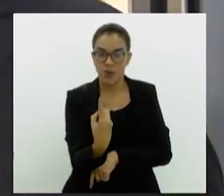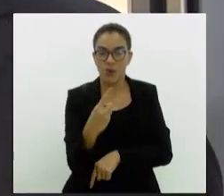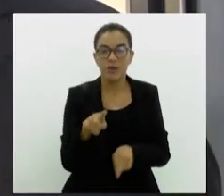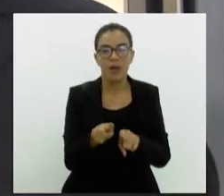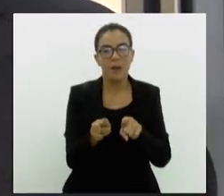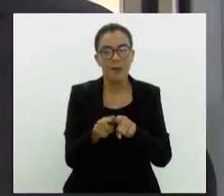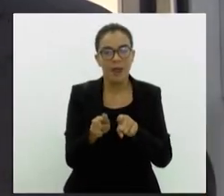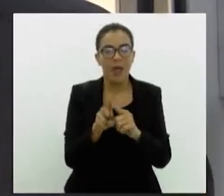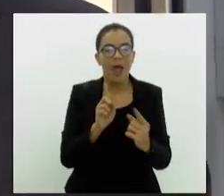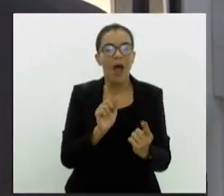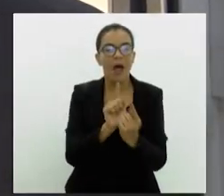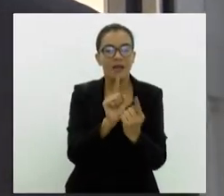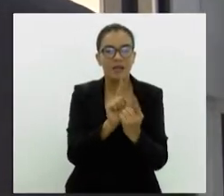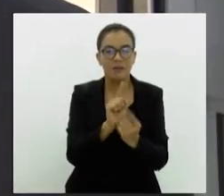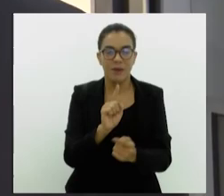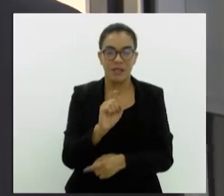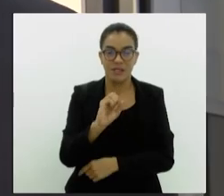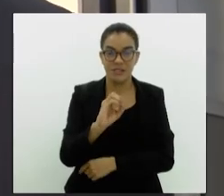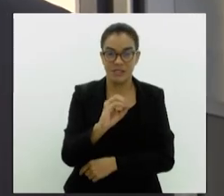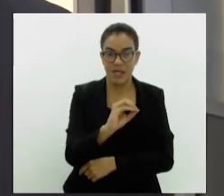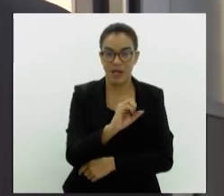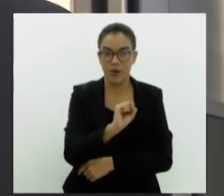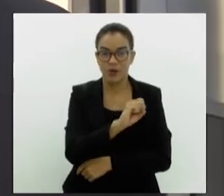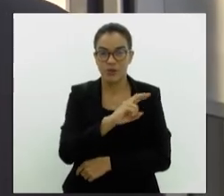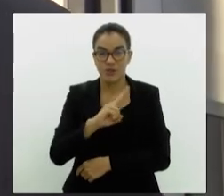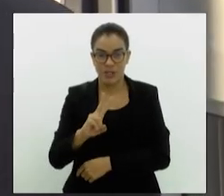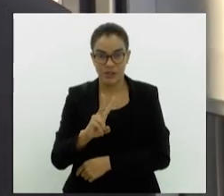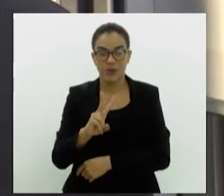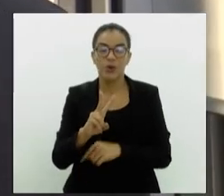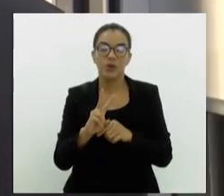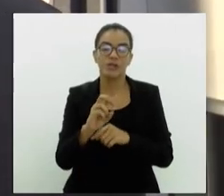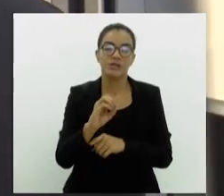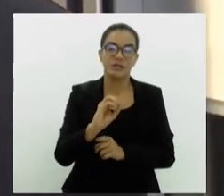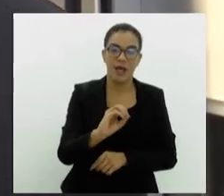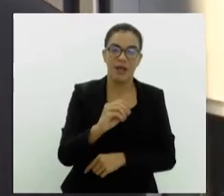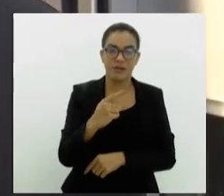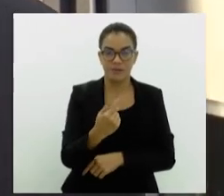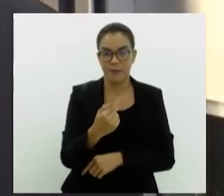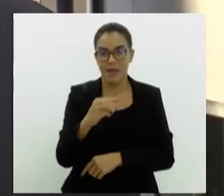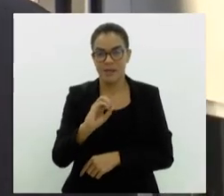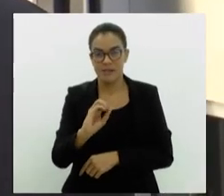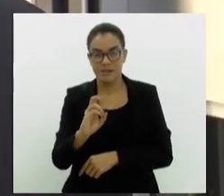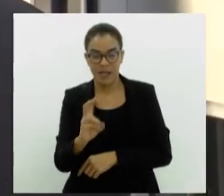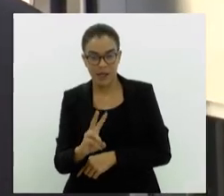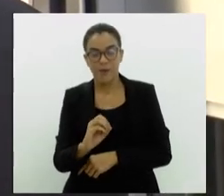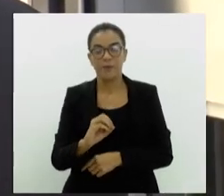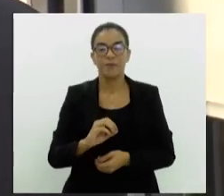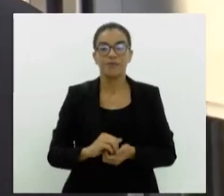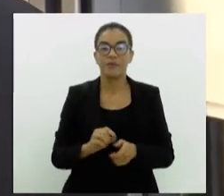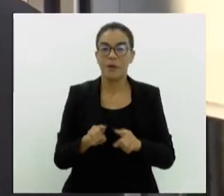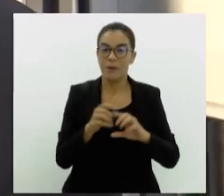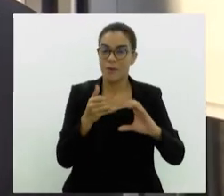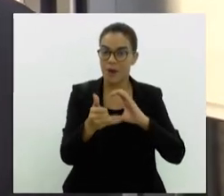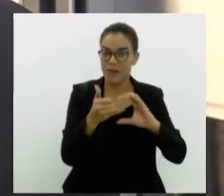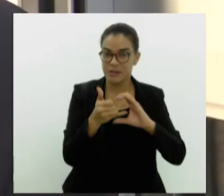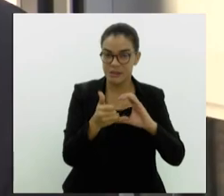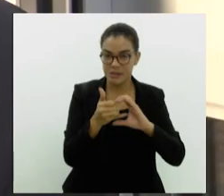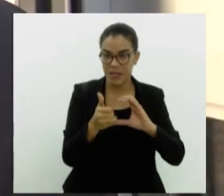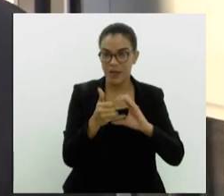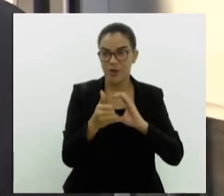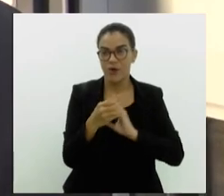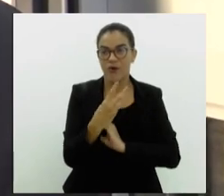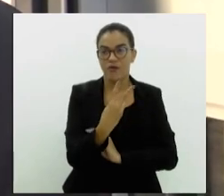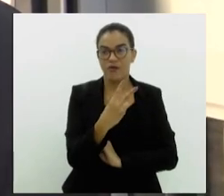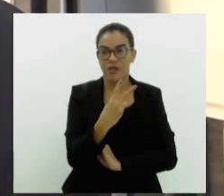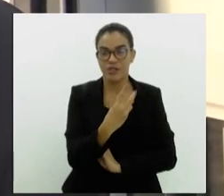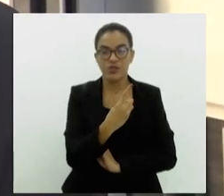meio do atendimento 0800, então 0800 282 7060. A comissão também dispõe do WhatsApp, que é o telefone 21